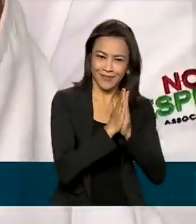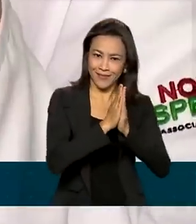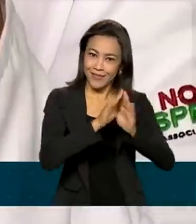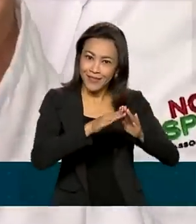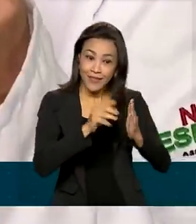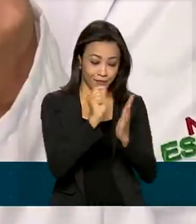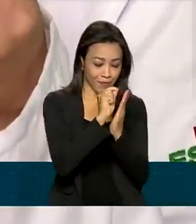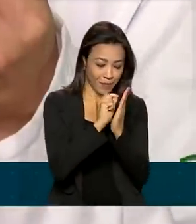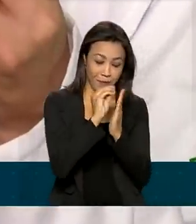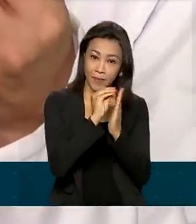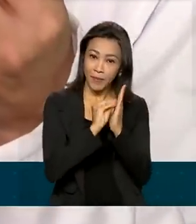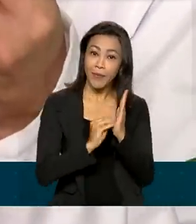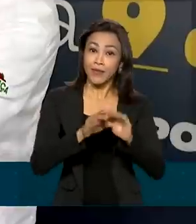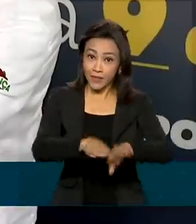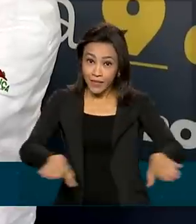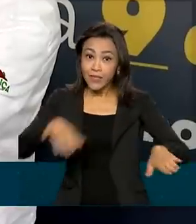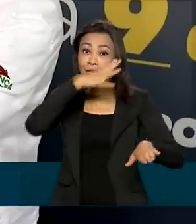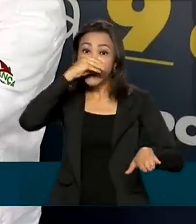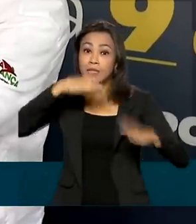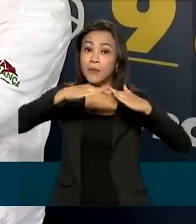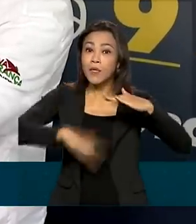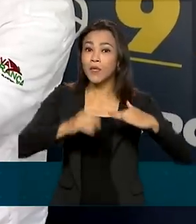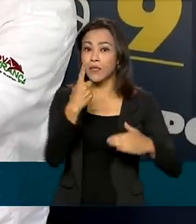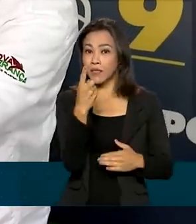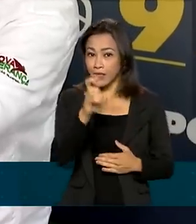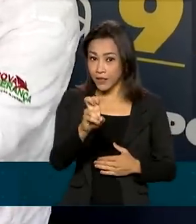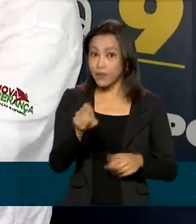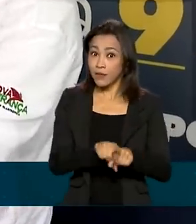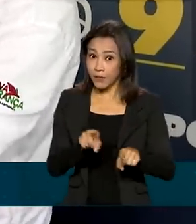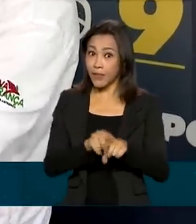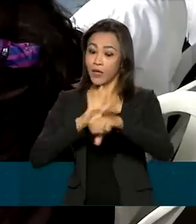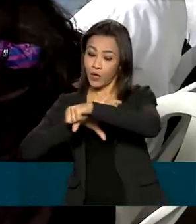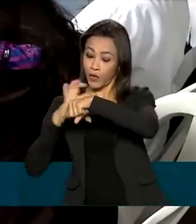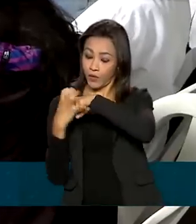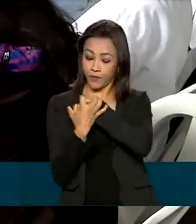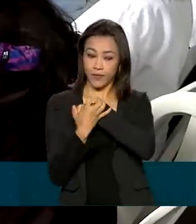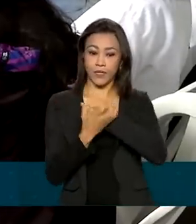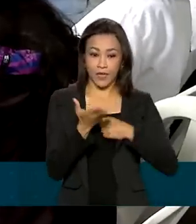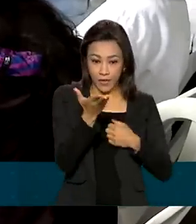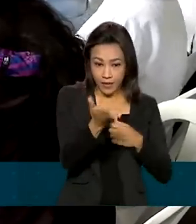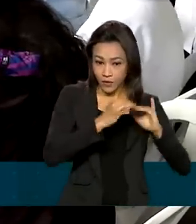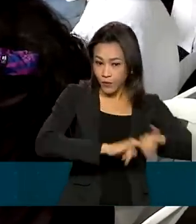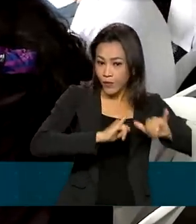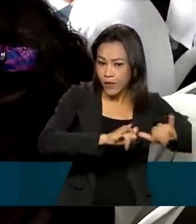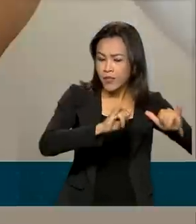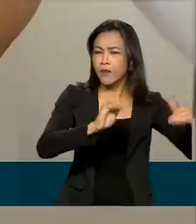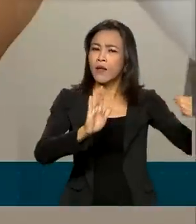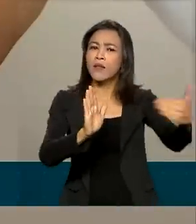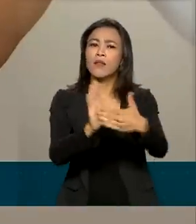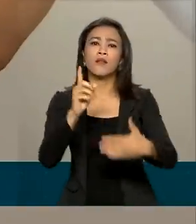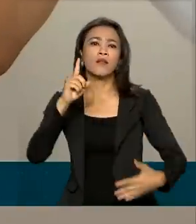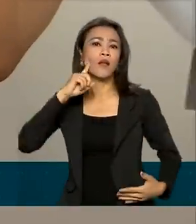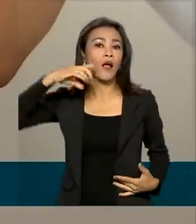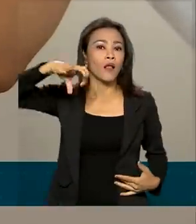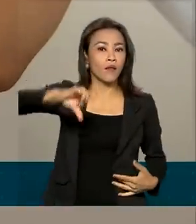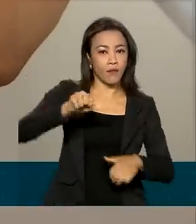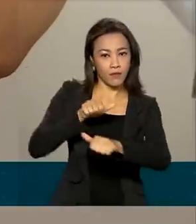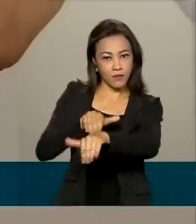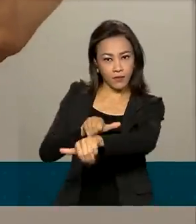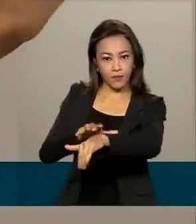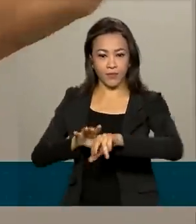adolescentes menores de 15 anos, inclusive a da Covid. A campanha vai até o dia 9 de setembro.